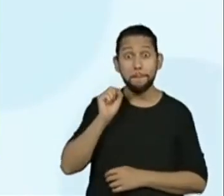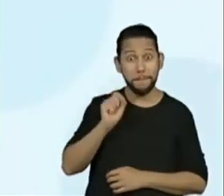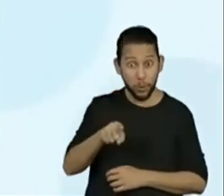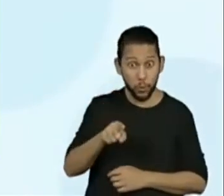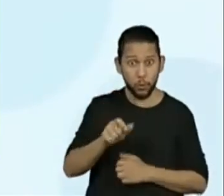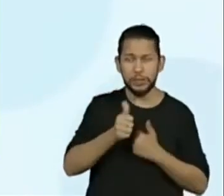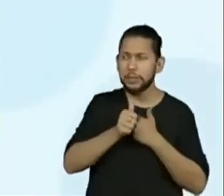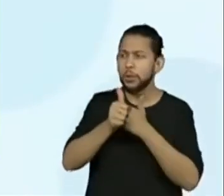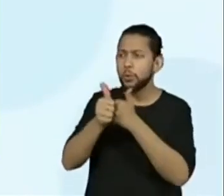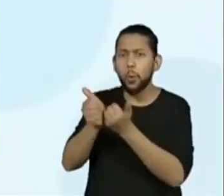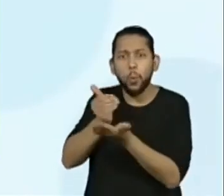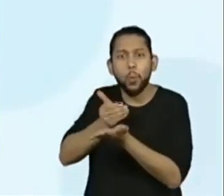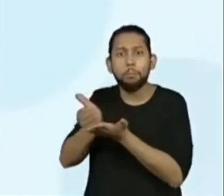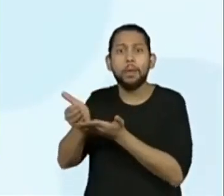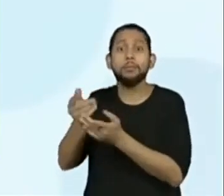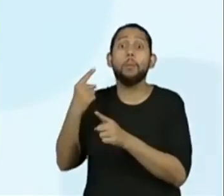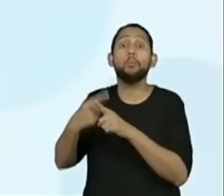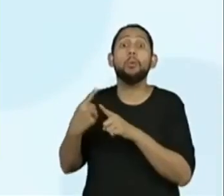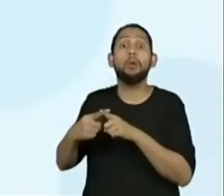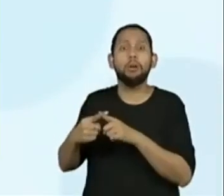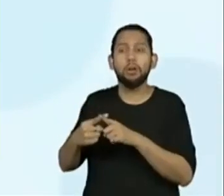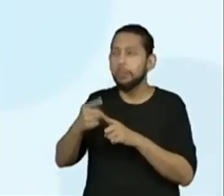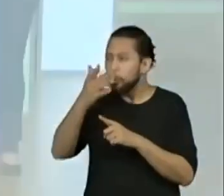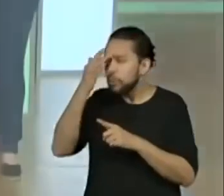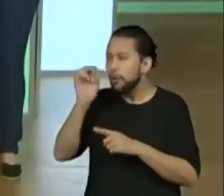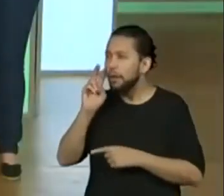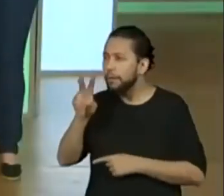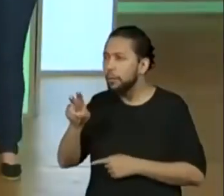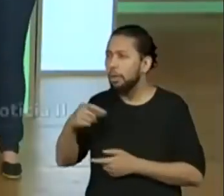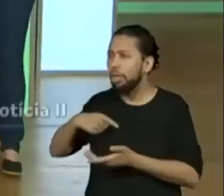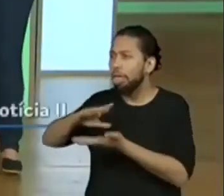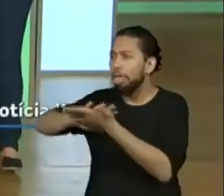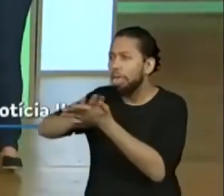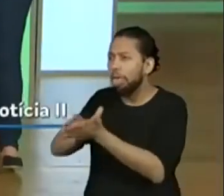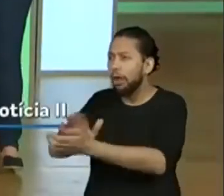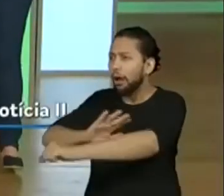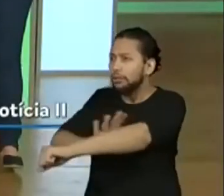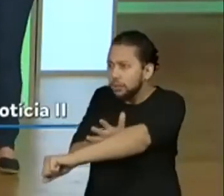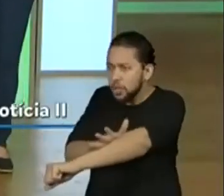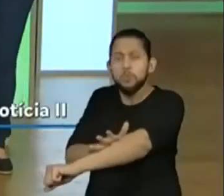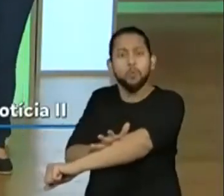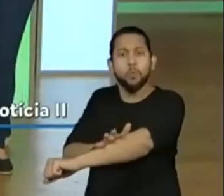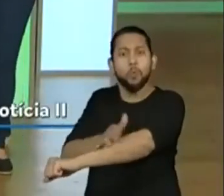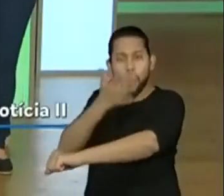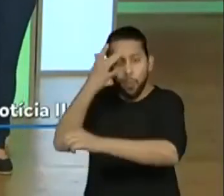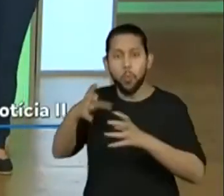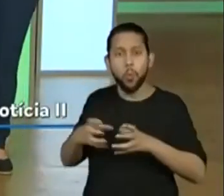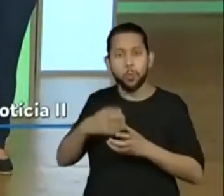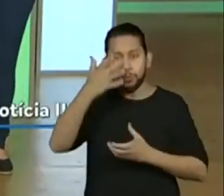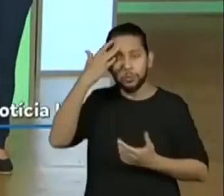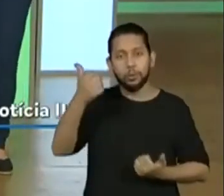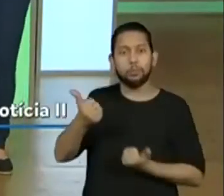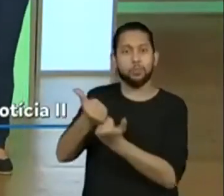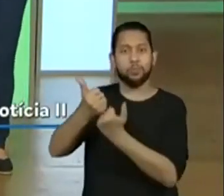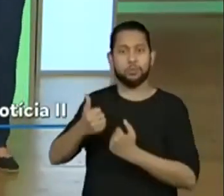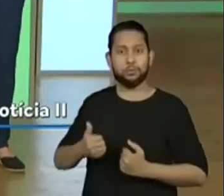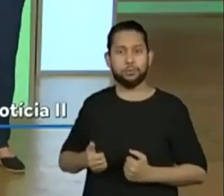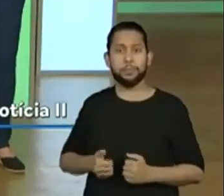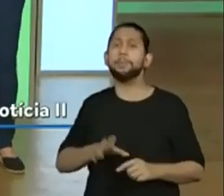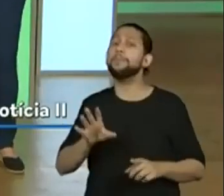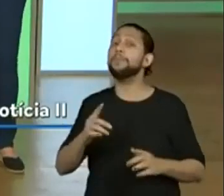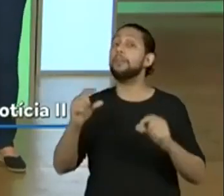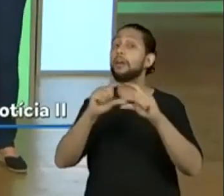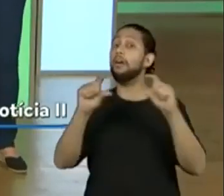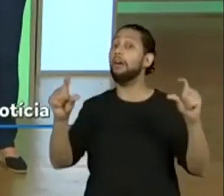ataques racistas. Essa eu lembro, com certeza, porque eu estava aqui estudando e está fresquinha na minha cabeça. O que que o